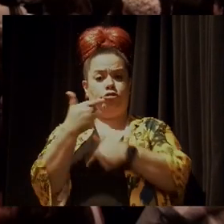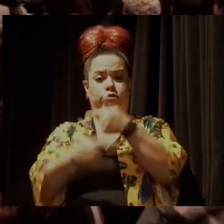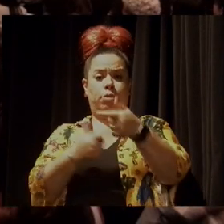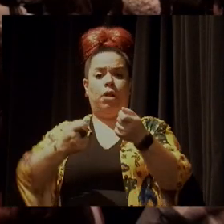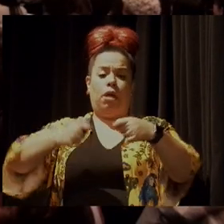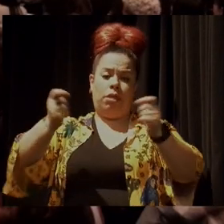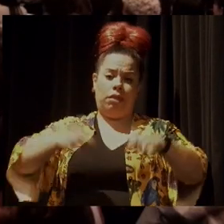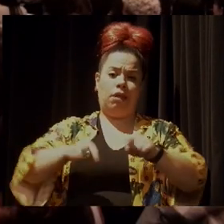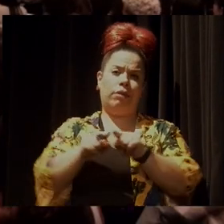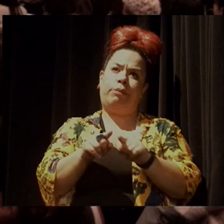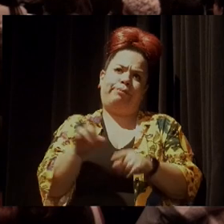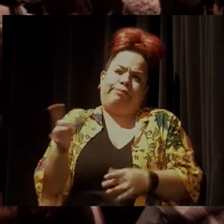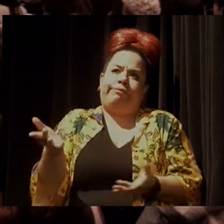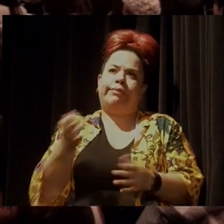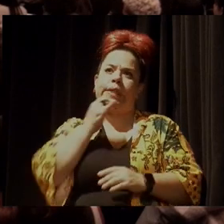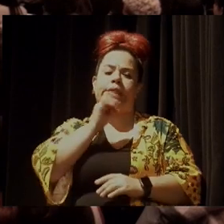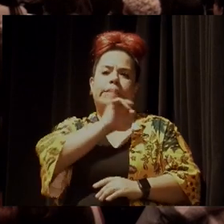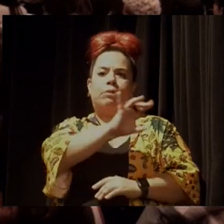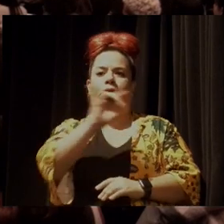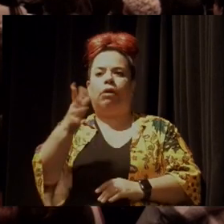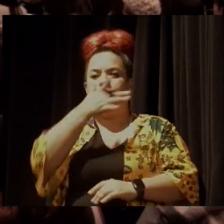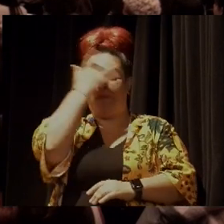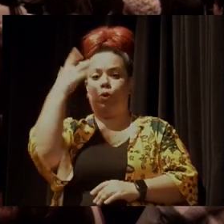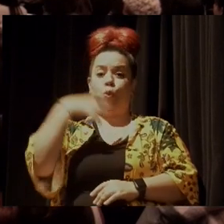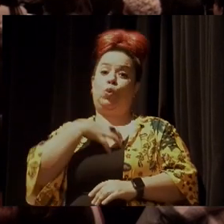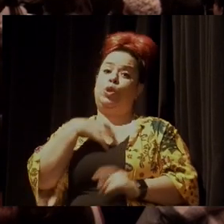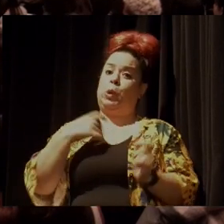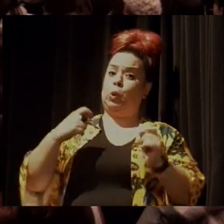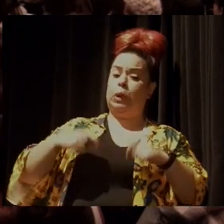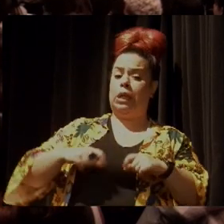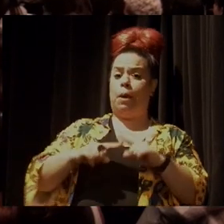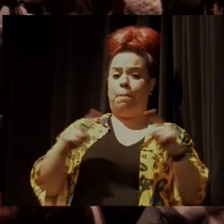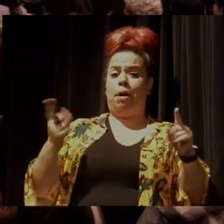dentro das suas condições e dentro do seu próprio ambiente,